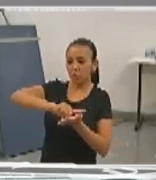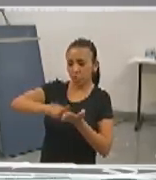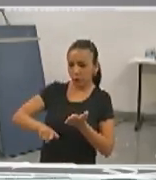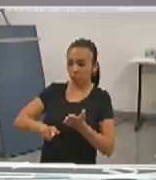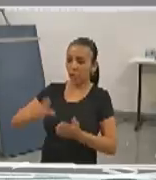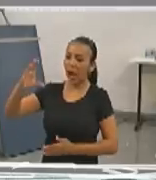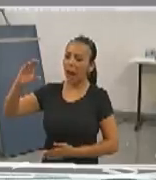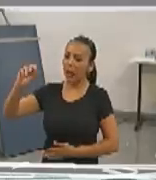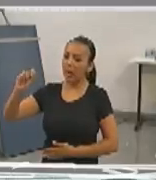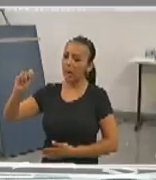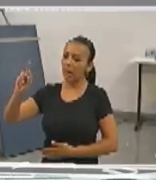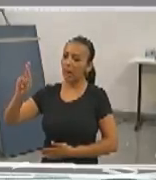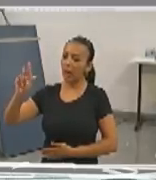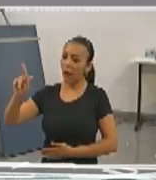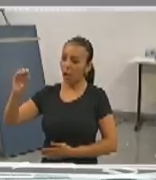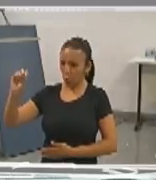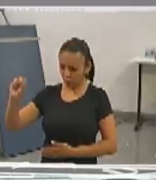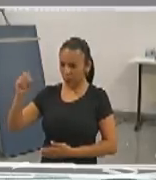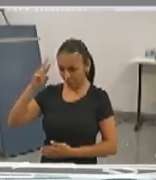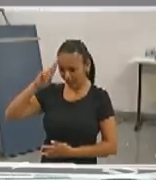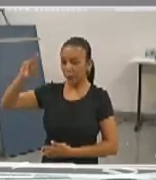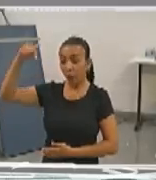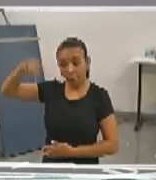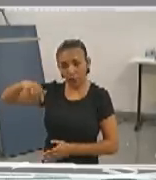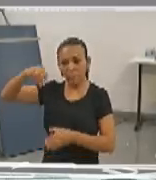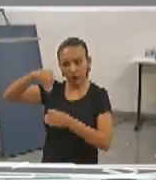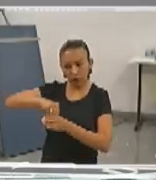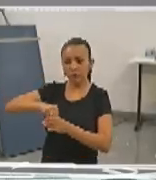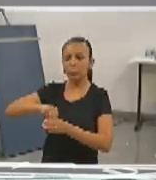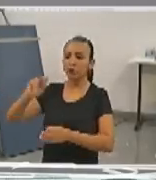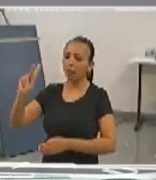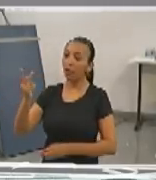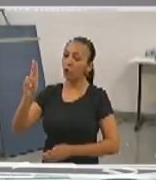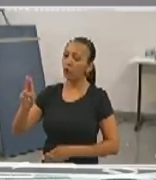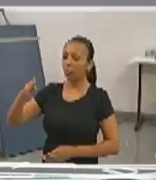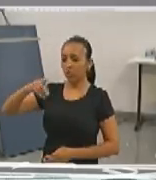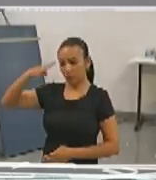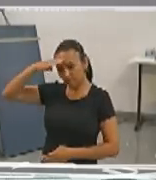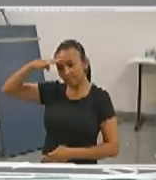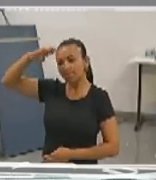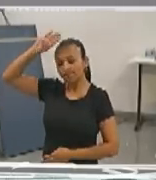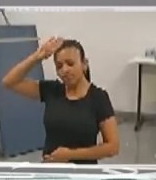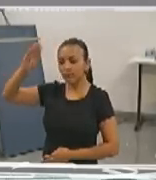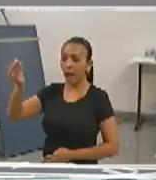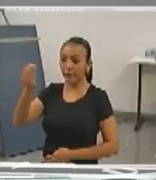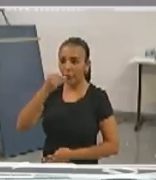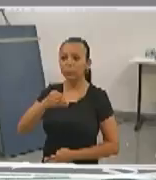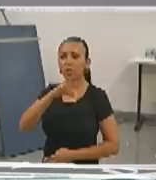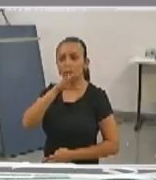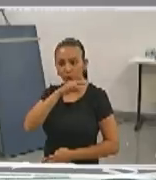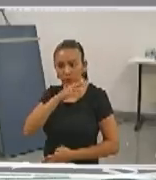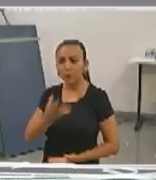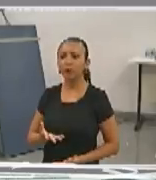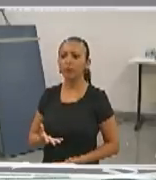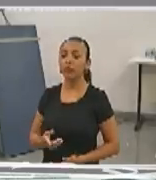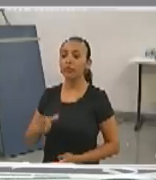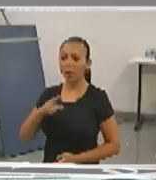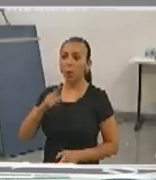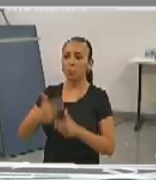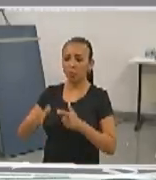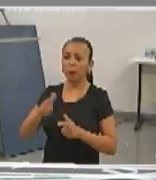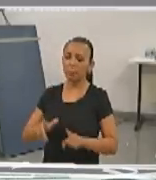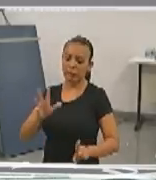aqui existentes dentro do HU, porque a enfermagem tem adoecido, a enfermagem tem sido assediada,